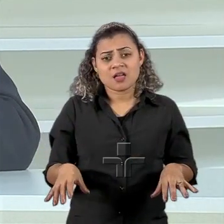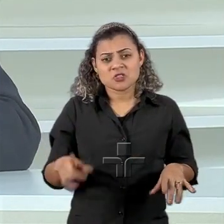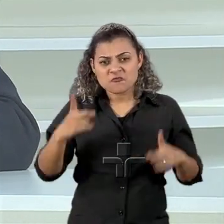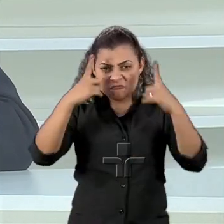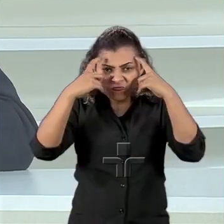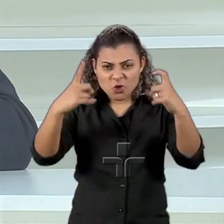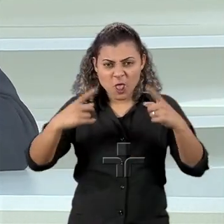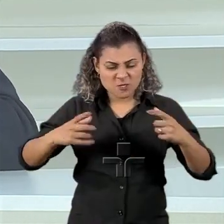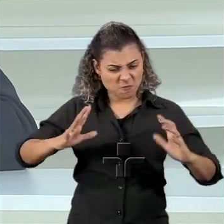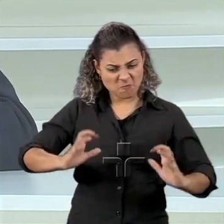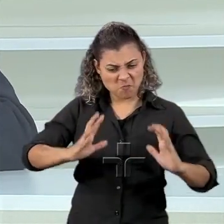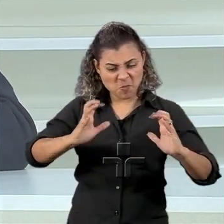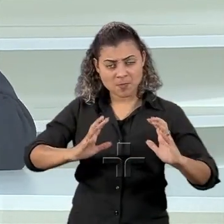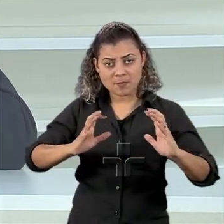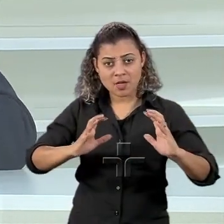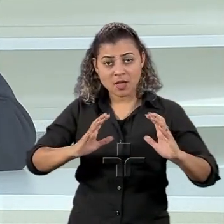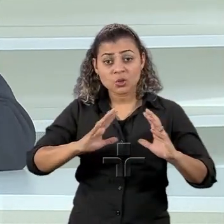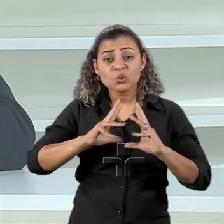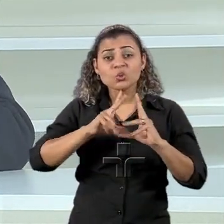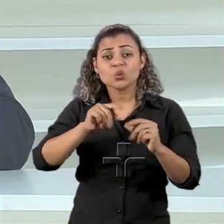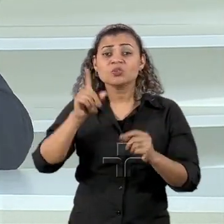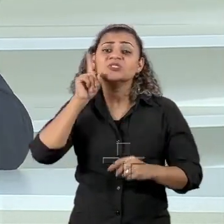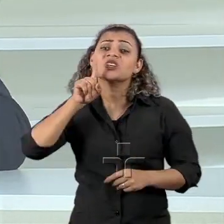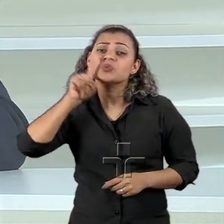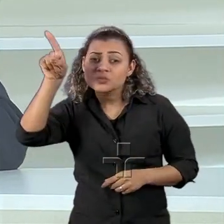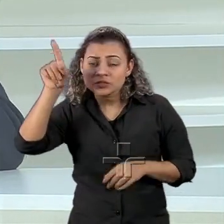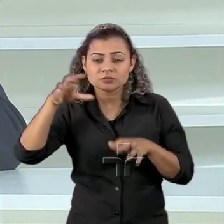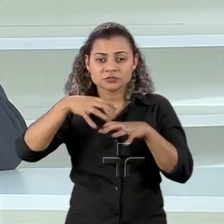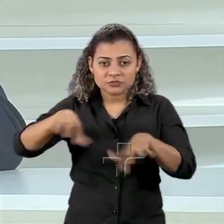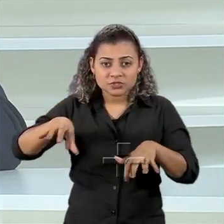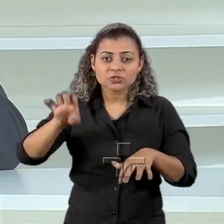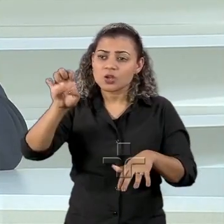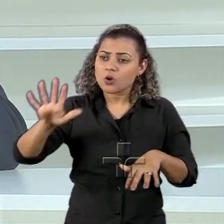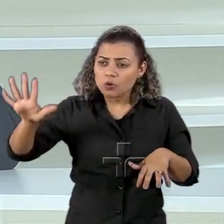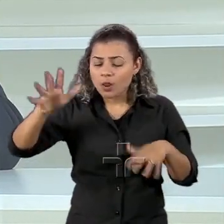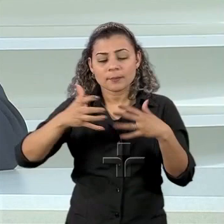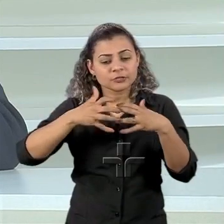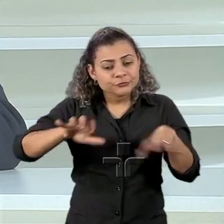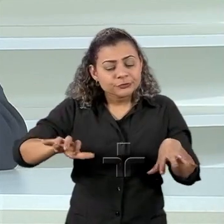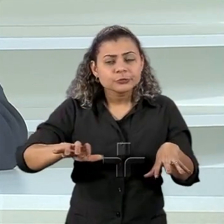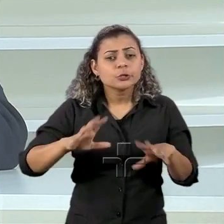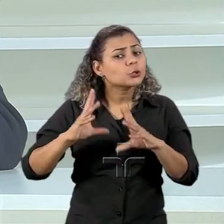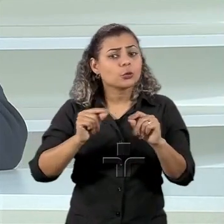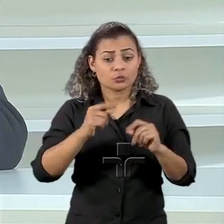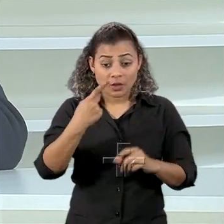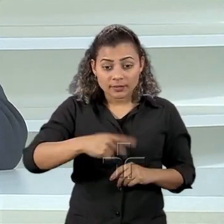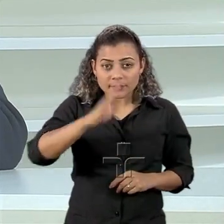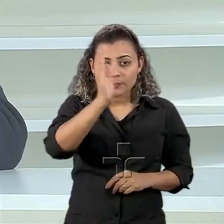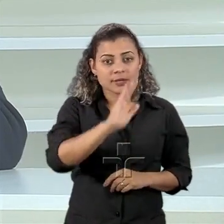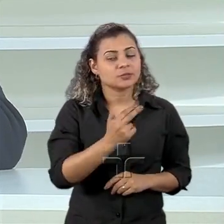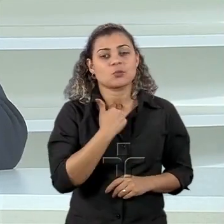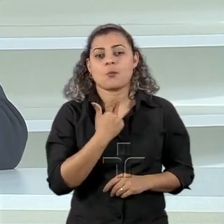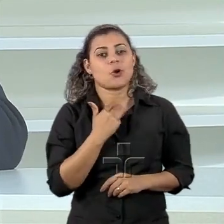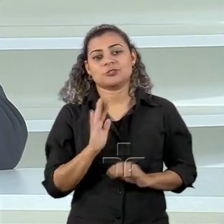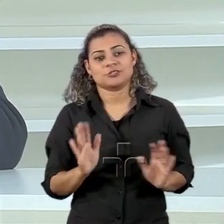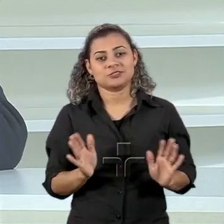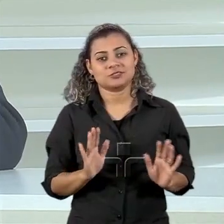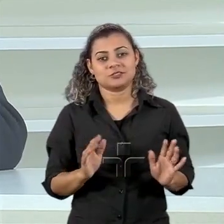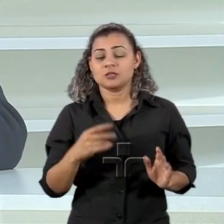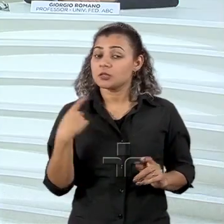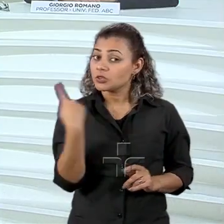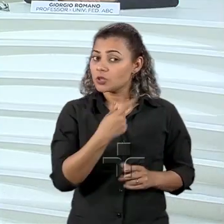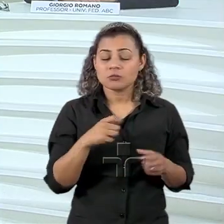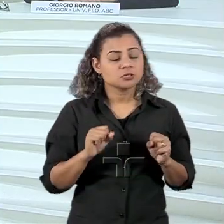todos os países estão divididos os Estados Unidos estão divididos a Europa está dividida mas aqui no Brasil nós temos que fazer um